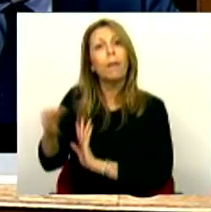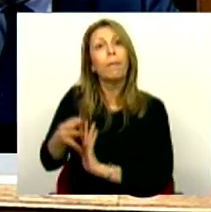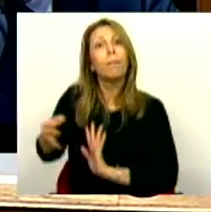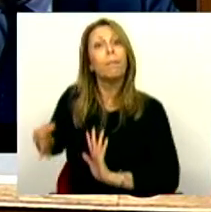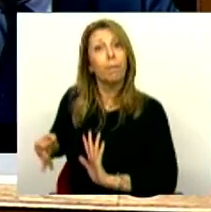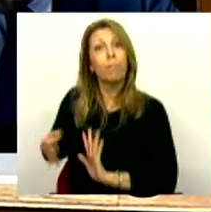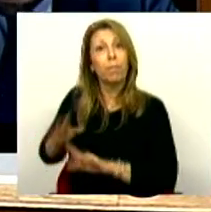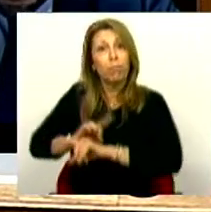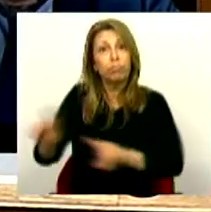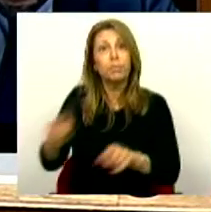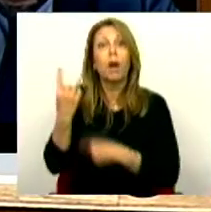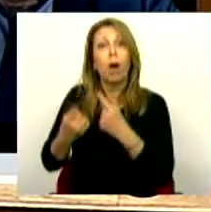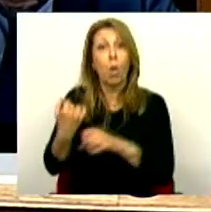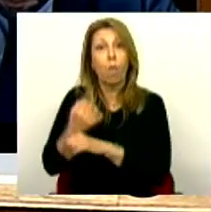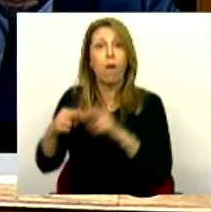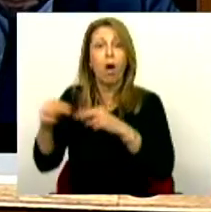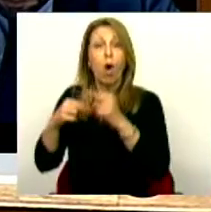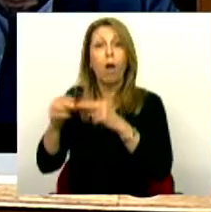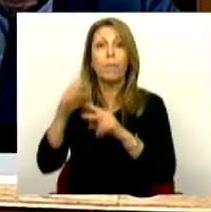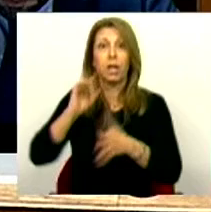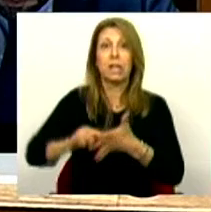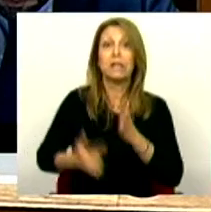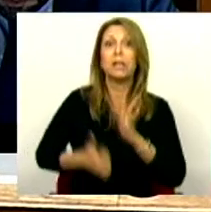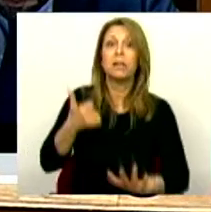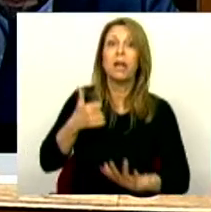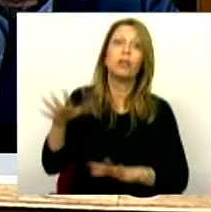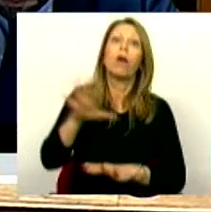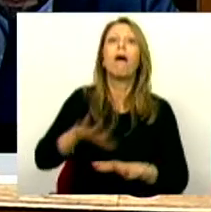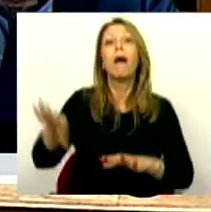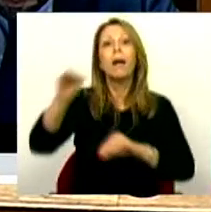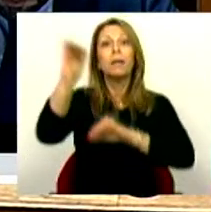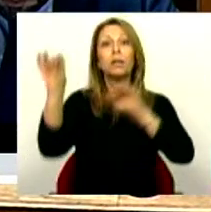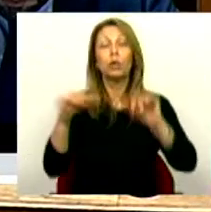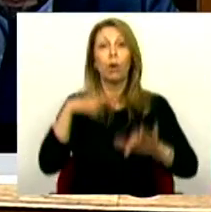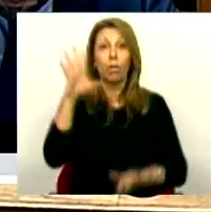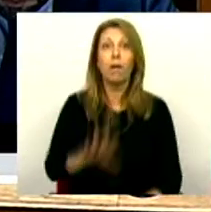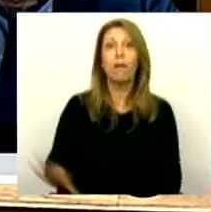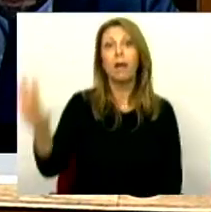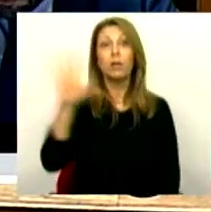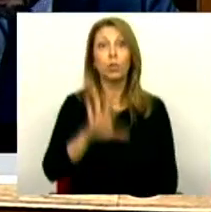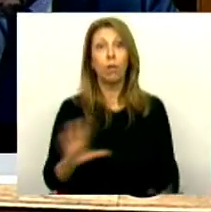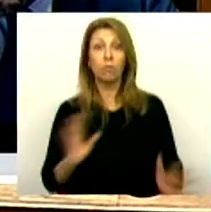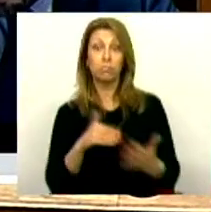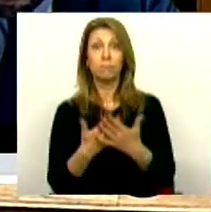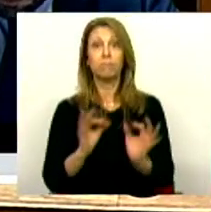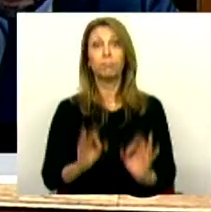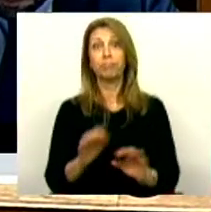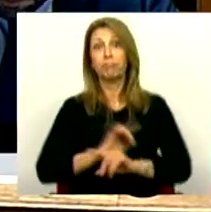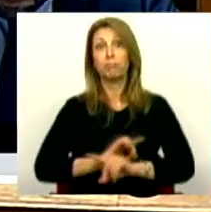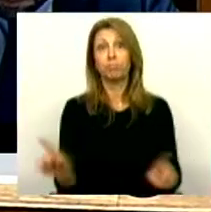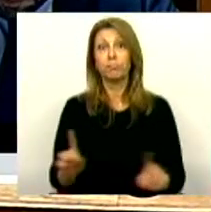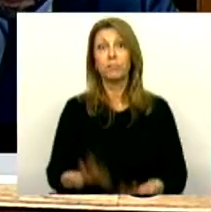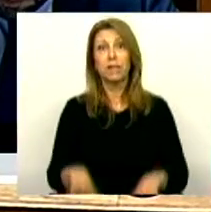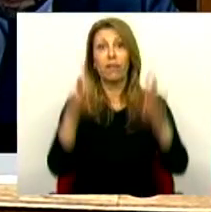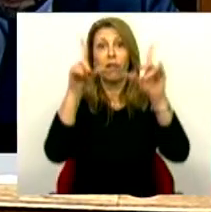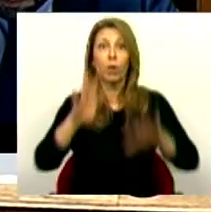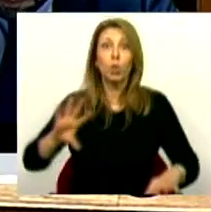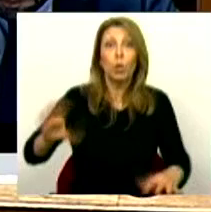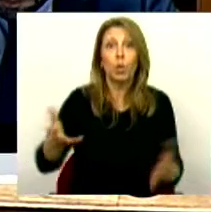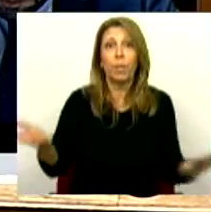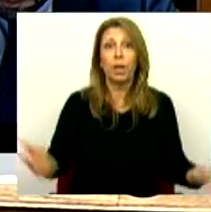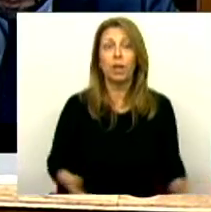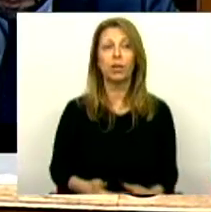de obras essenciais em partes do território nacional e, com isso, impedirmos o desenvolvimento do país. Fica